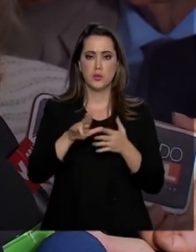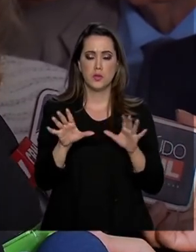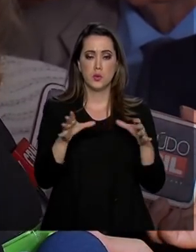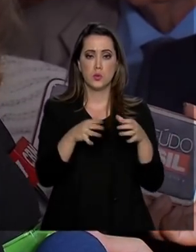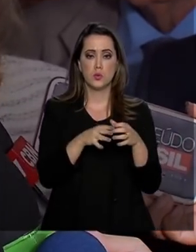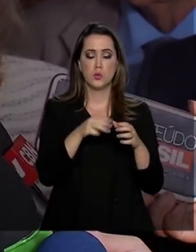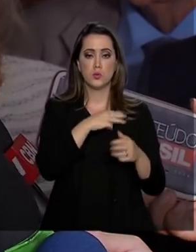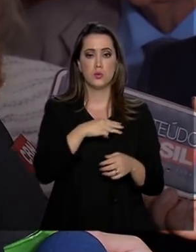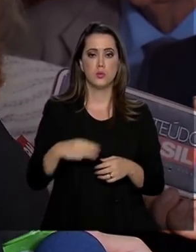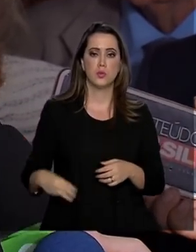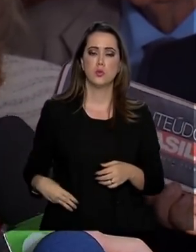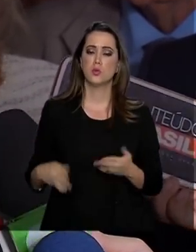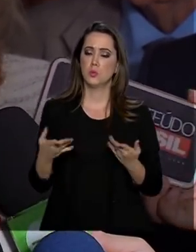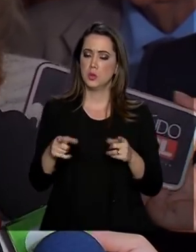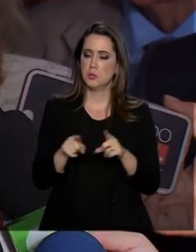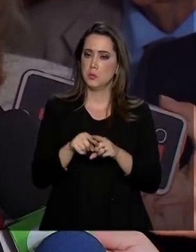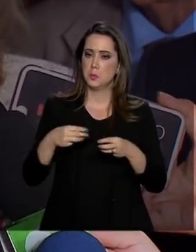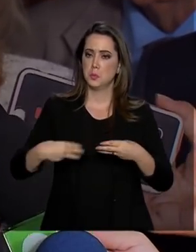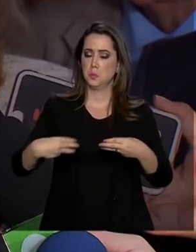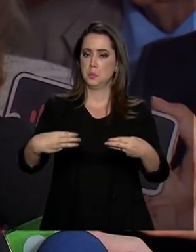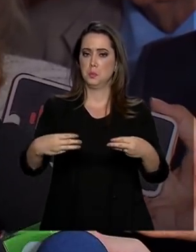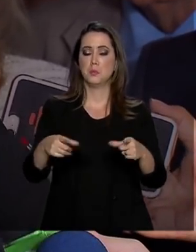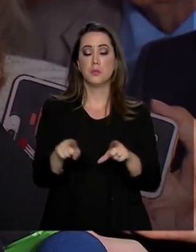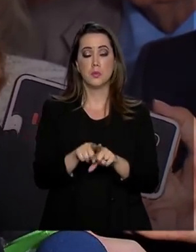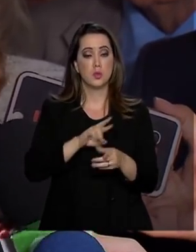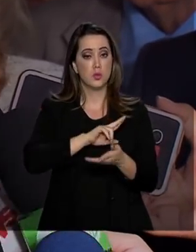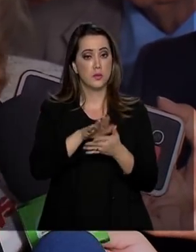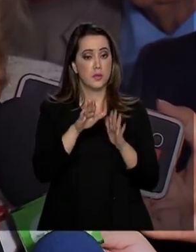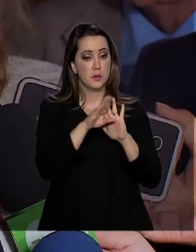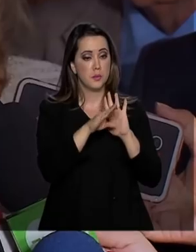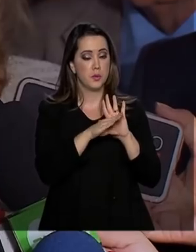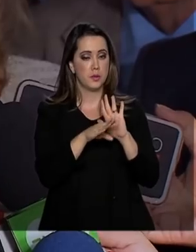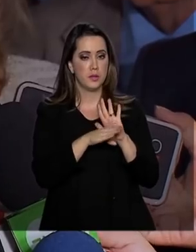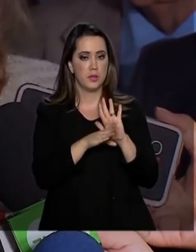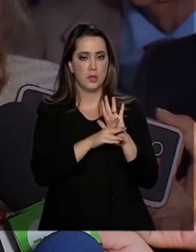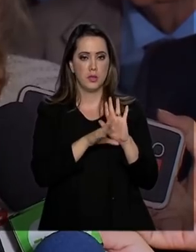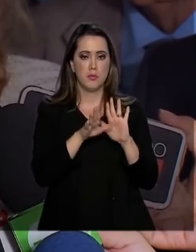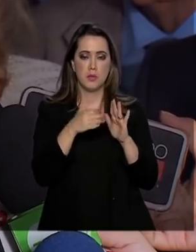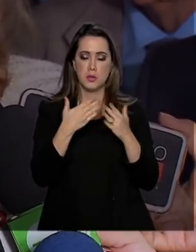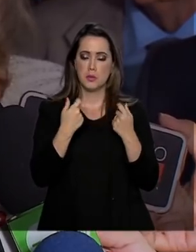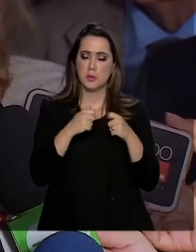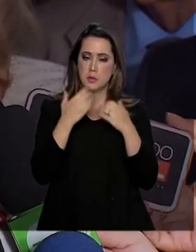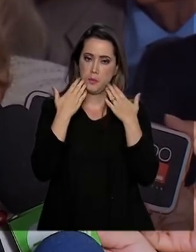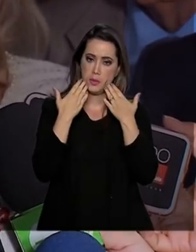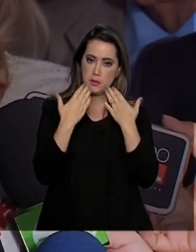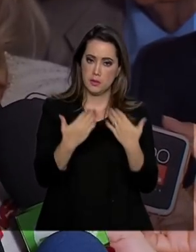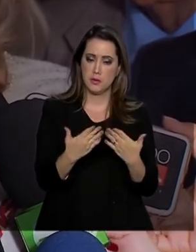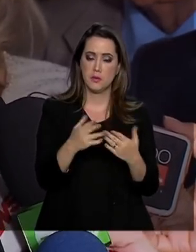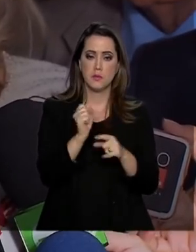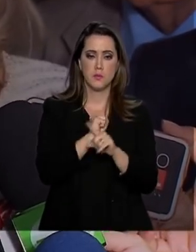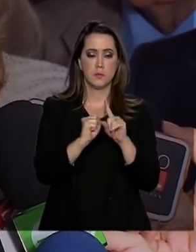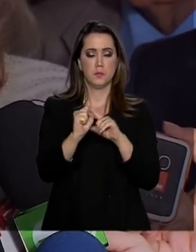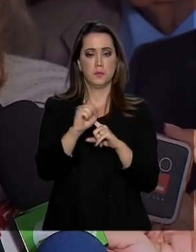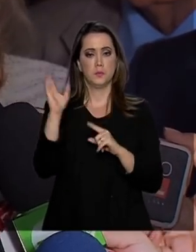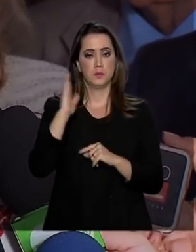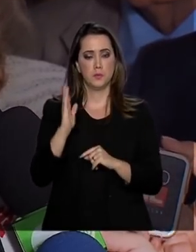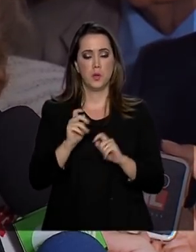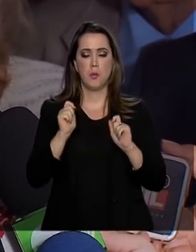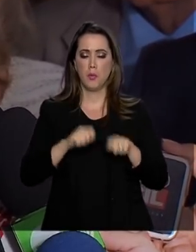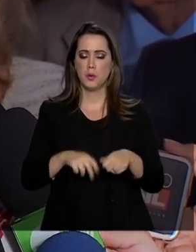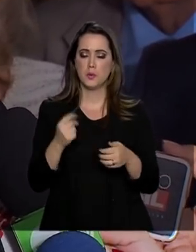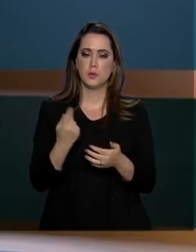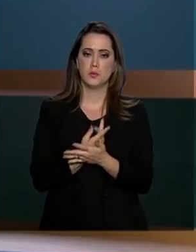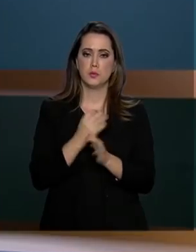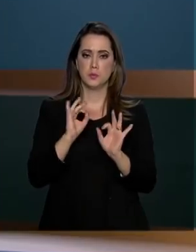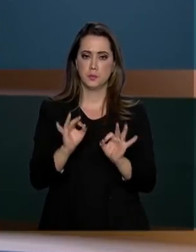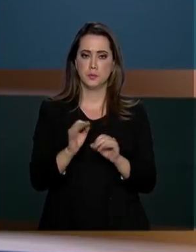ministros e ministérios para que vários programas que estão para serem apresentados à sociedade brasileira possam ser